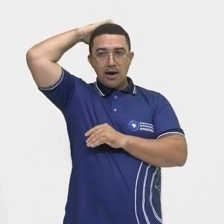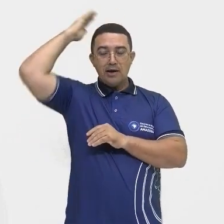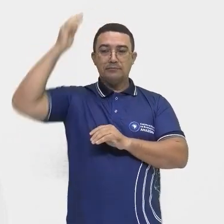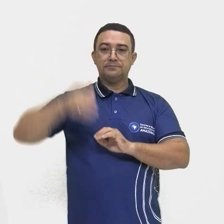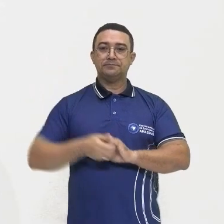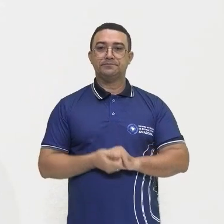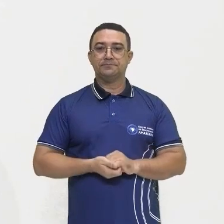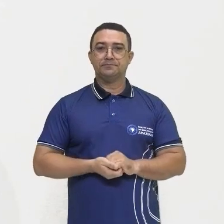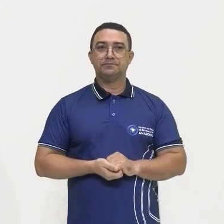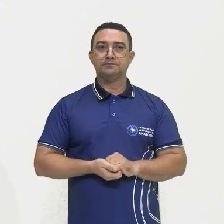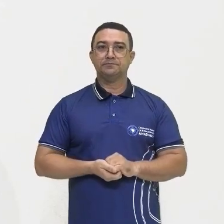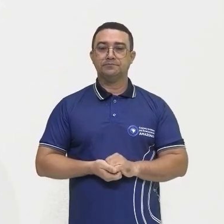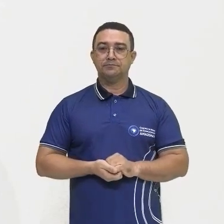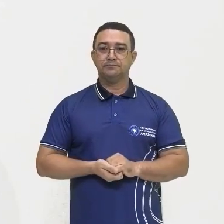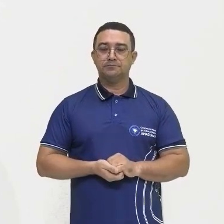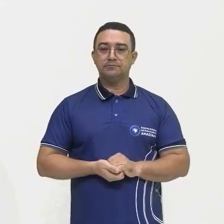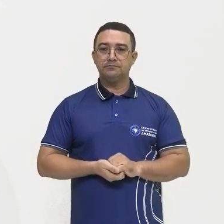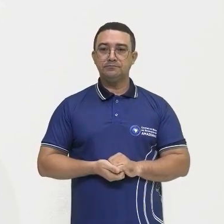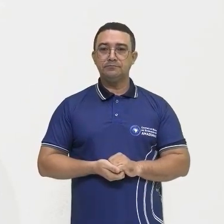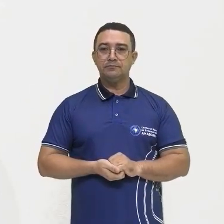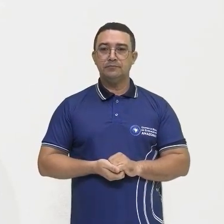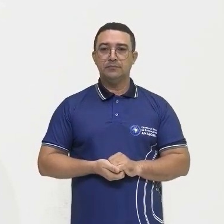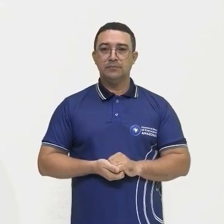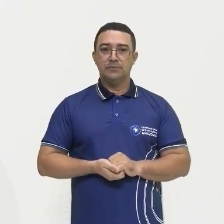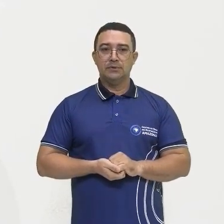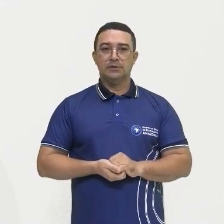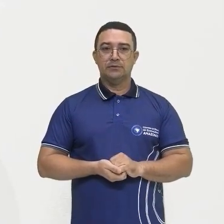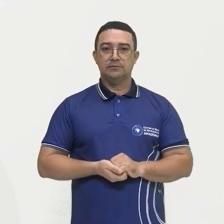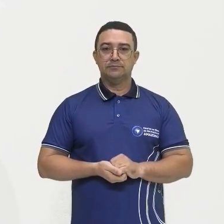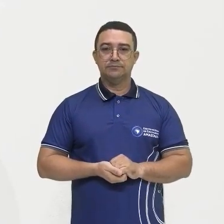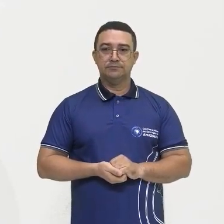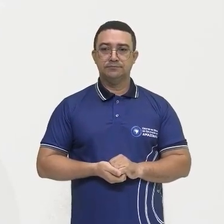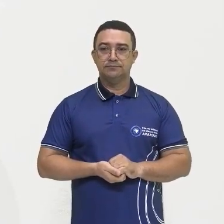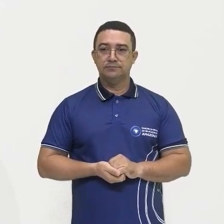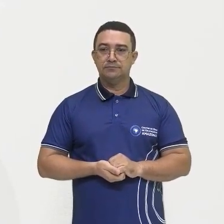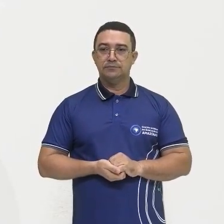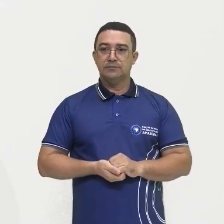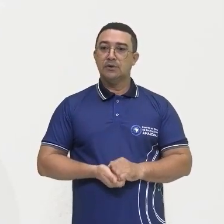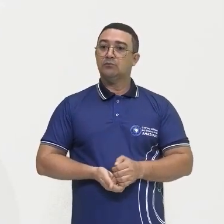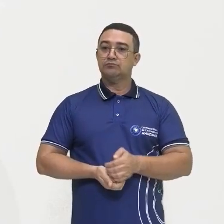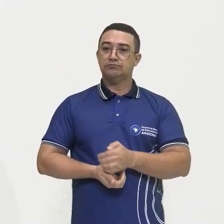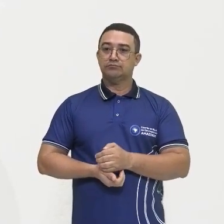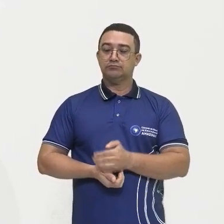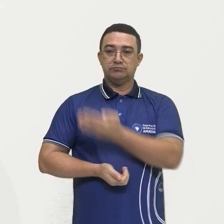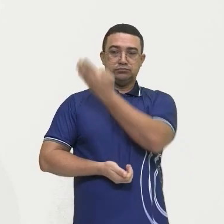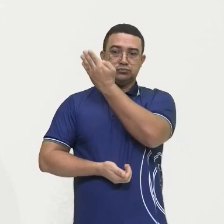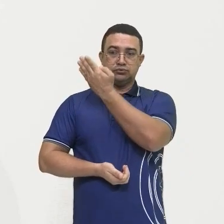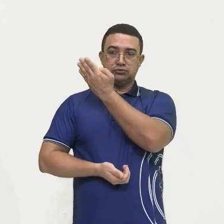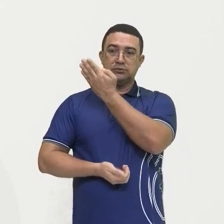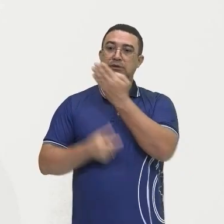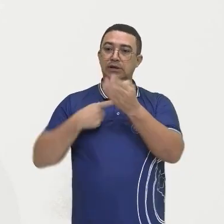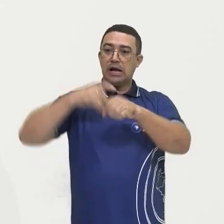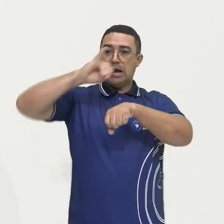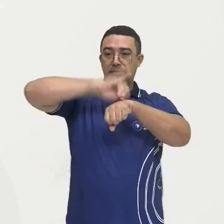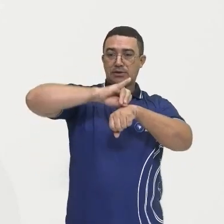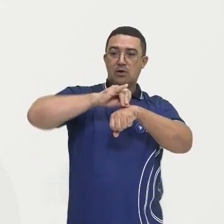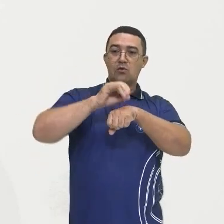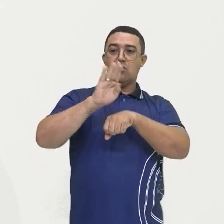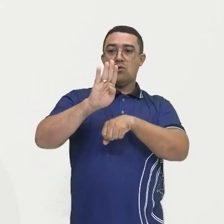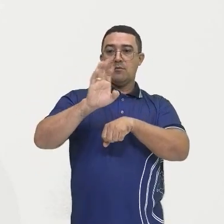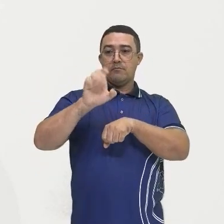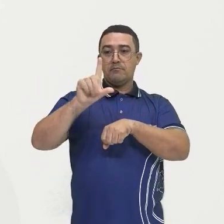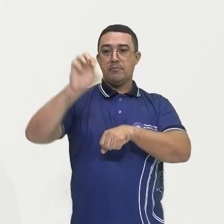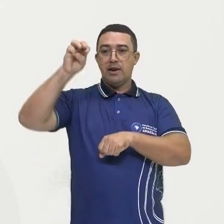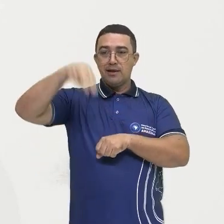processo de urbanização. Aí eu coloquei para vocês aqui os municípios, Belém, a capital, que vai fazer